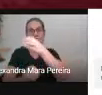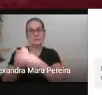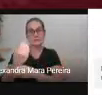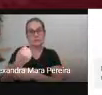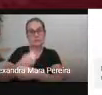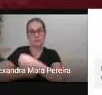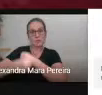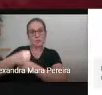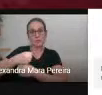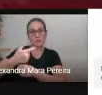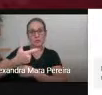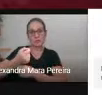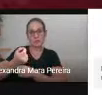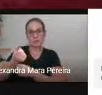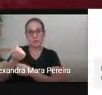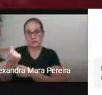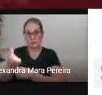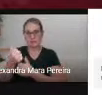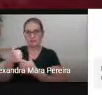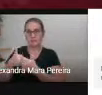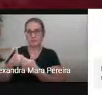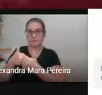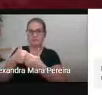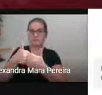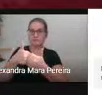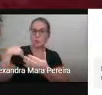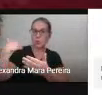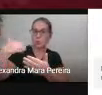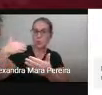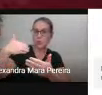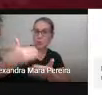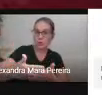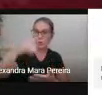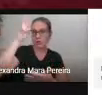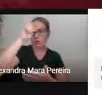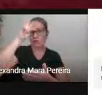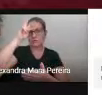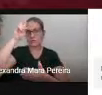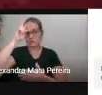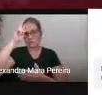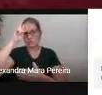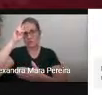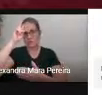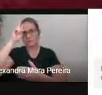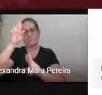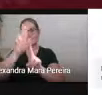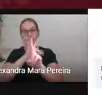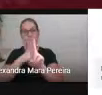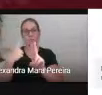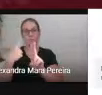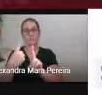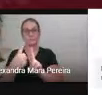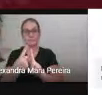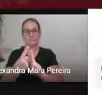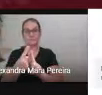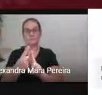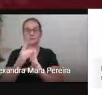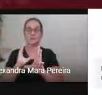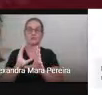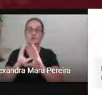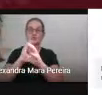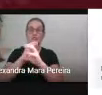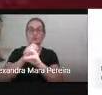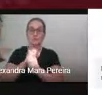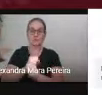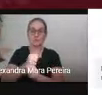2006 e acompanha a trajetória da Universidade Federal de Mato Grosso do Sul, aí já somando os seus